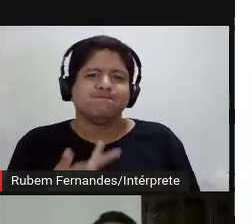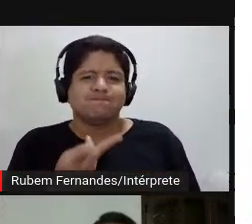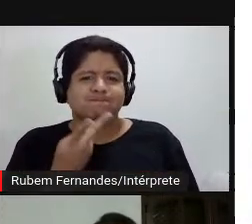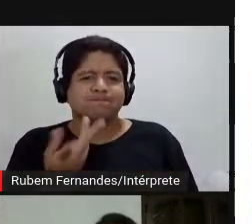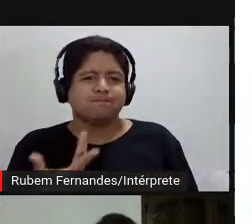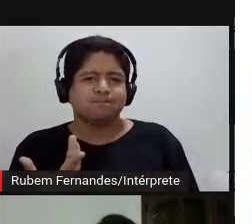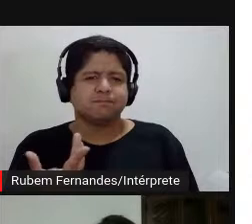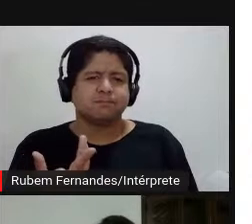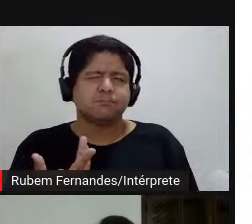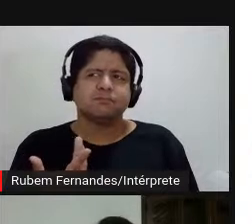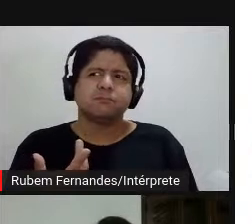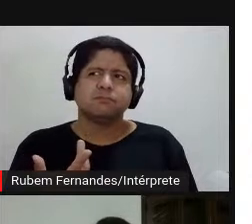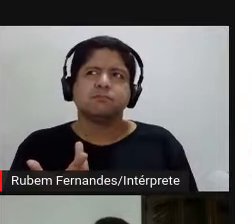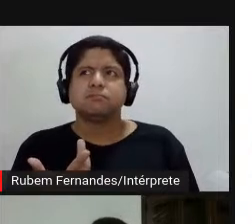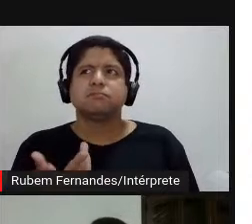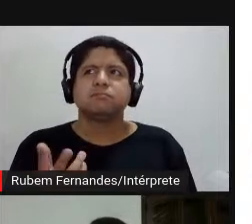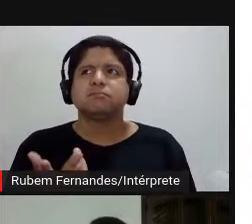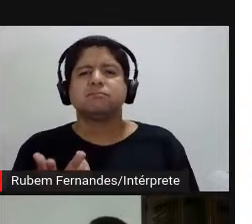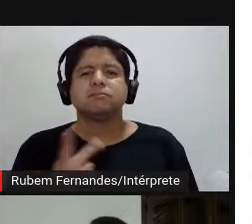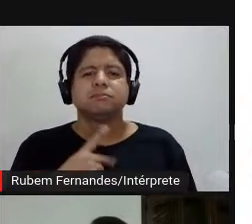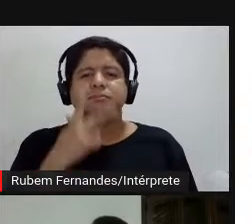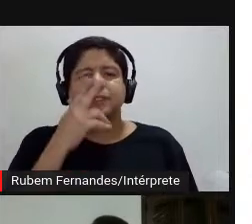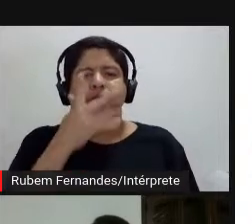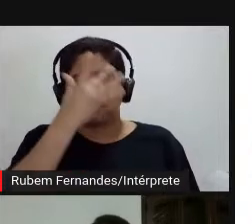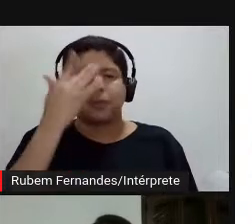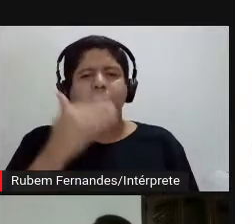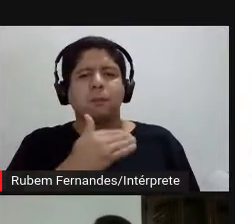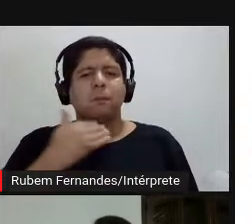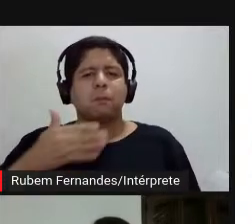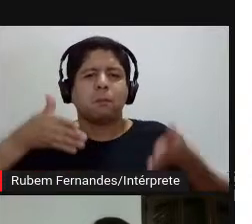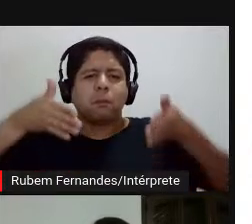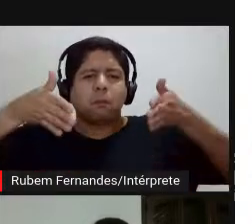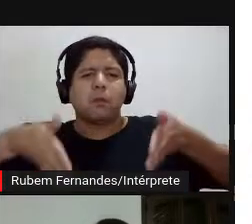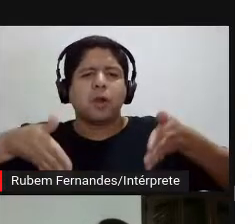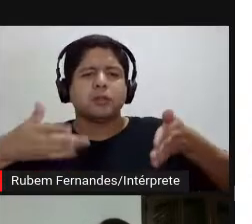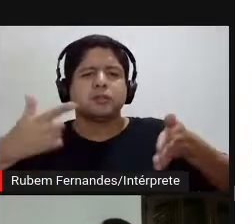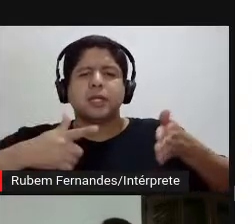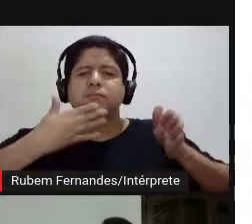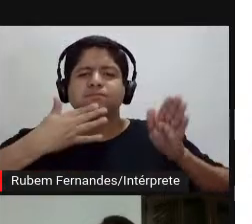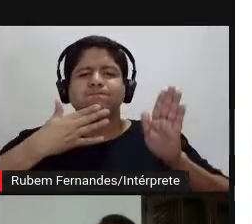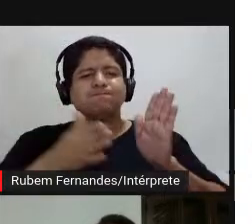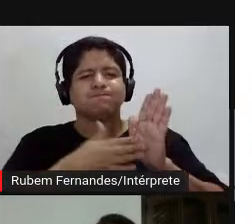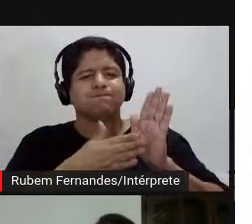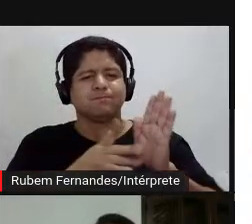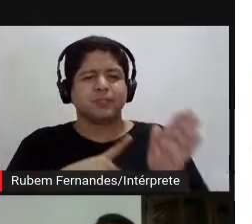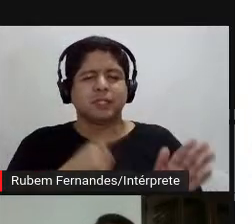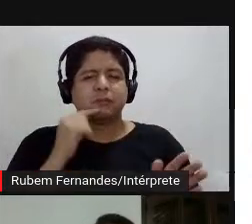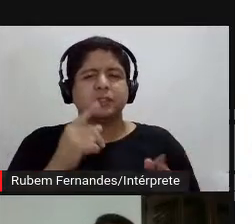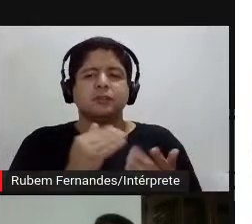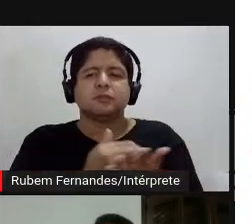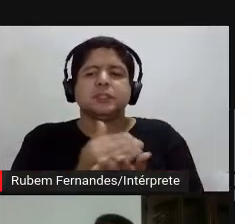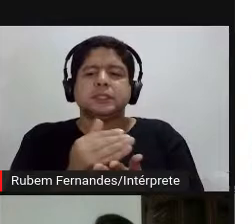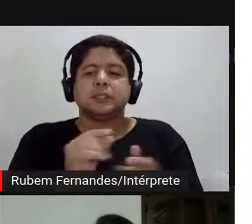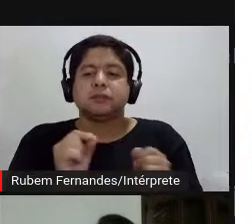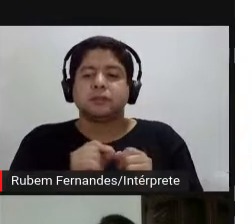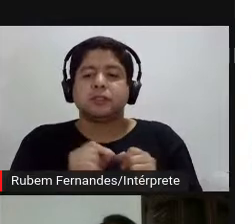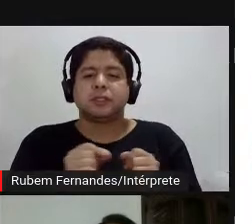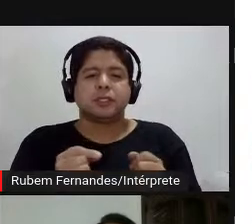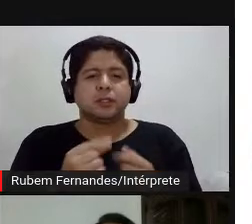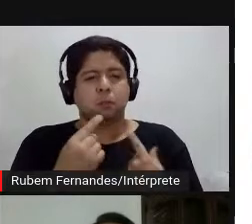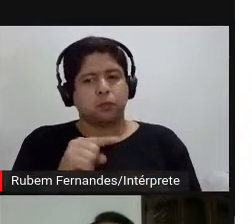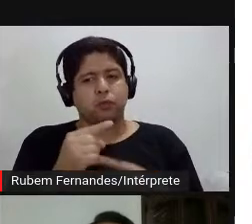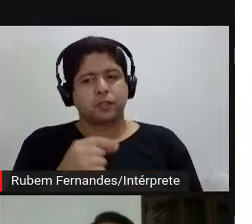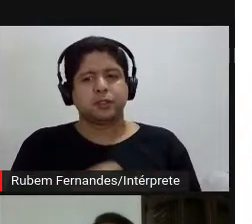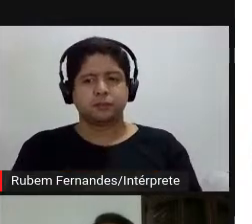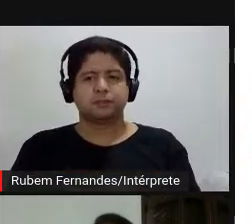digamos assim, um cadáver de um bode, não um próprio bode, fazendo já mais uma provocação. E aqui